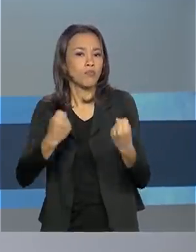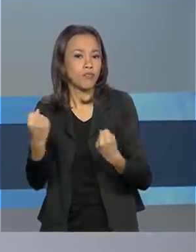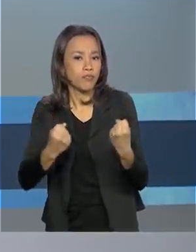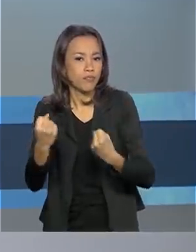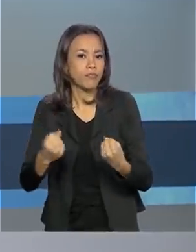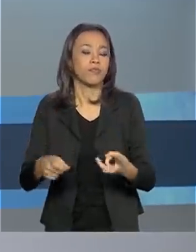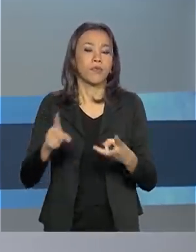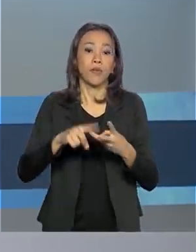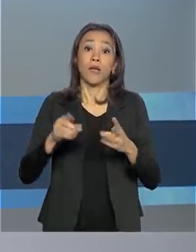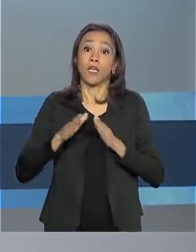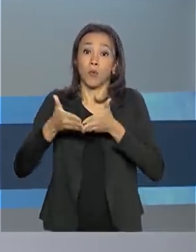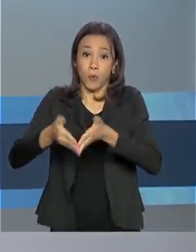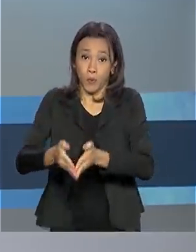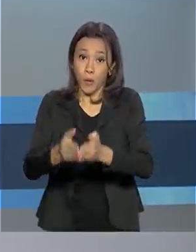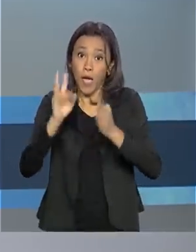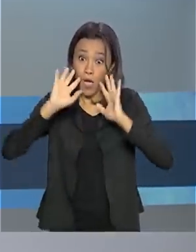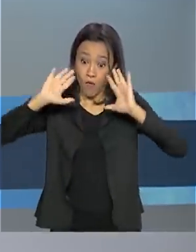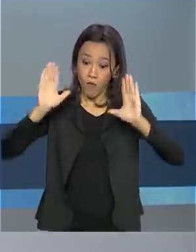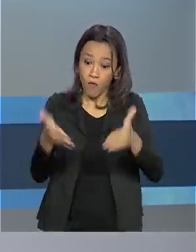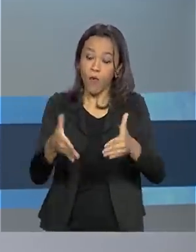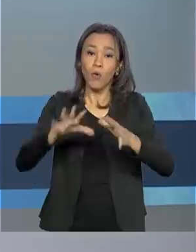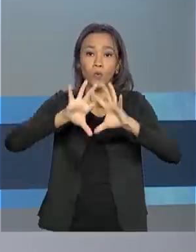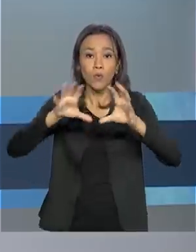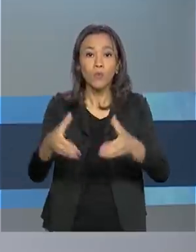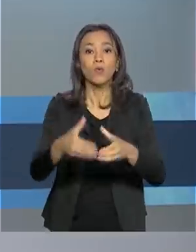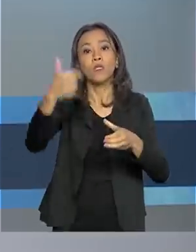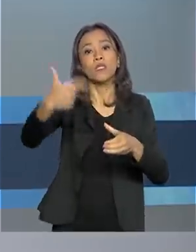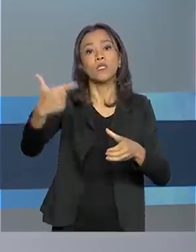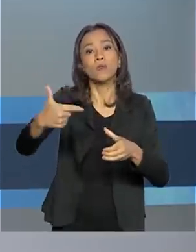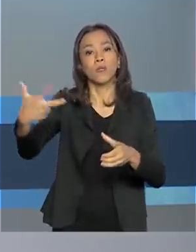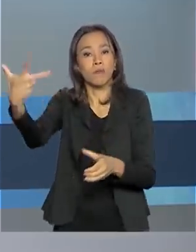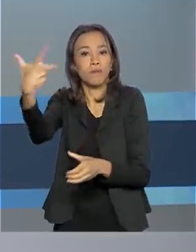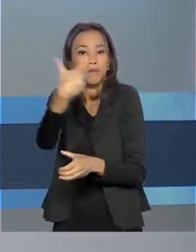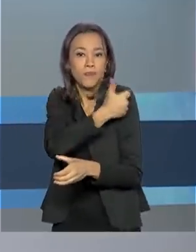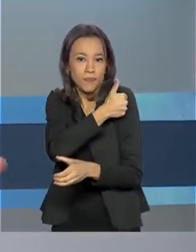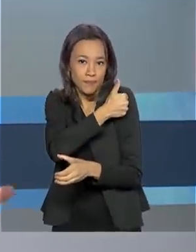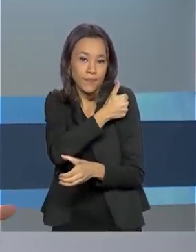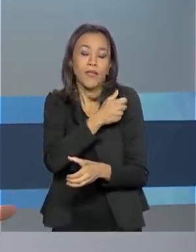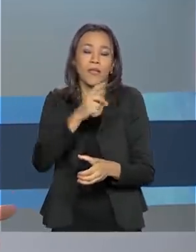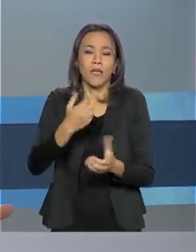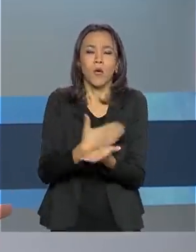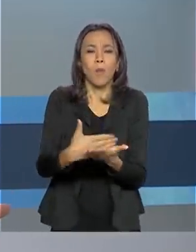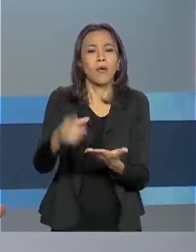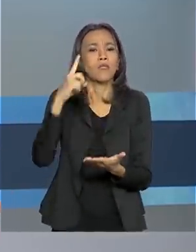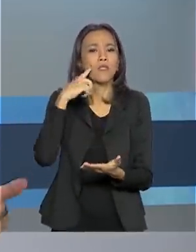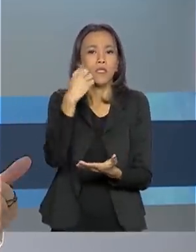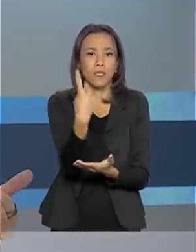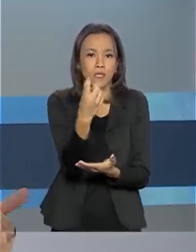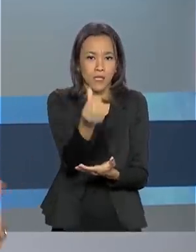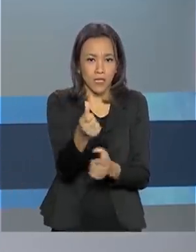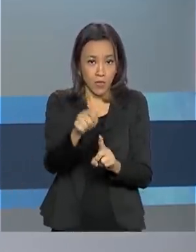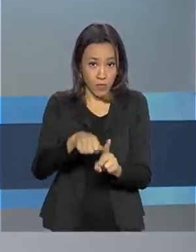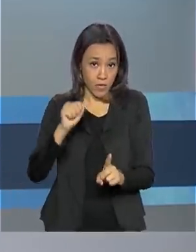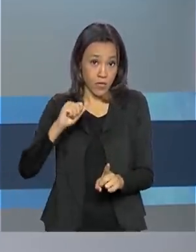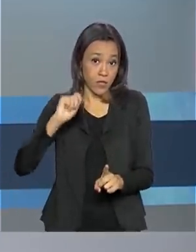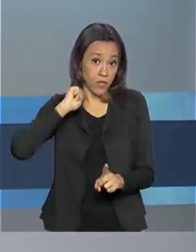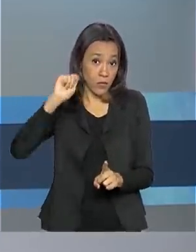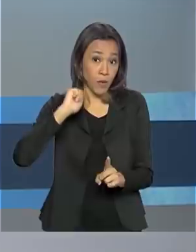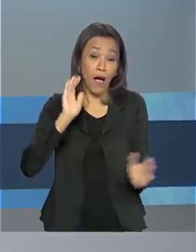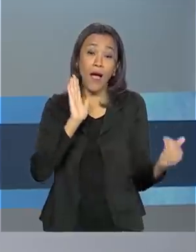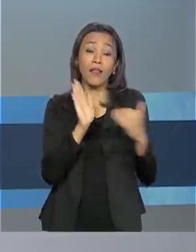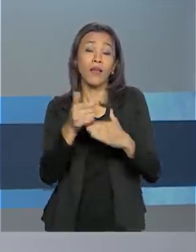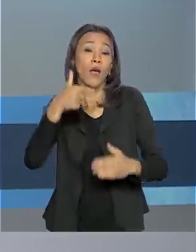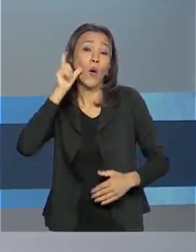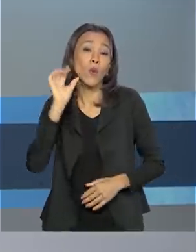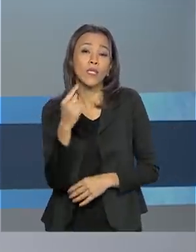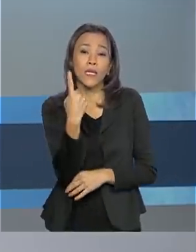são foco da segunda fase da campanha de vacinação contra a gripe, que começa no dia 16 de abril. Até ontem, mais de 15